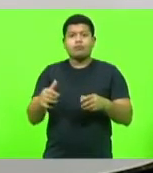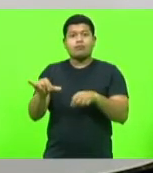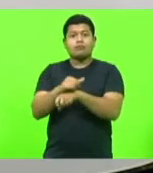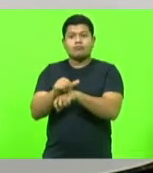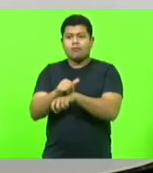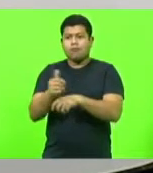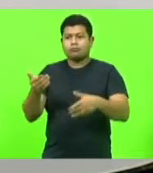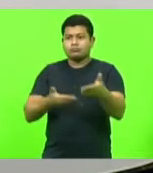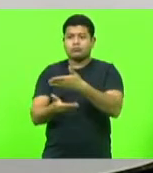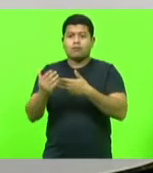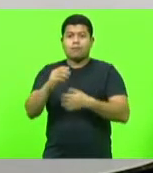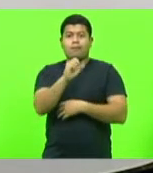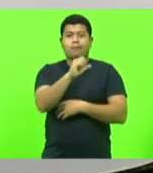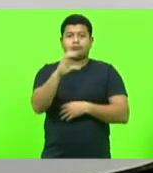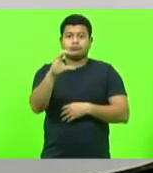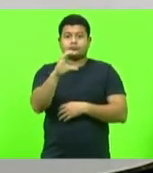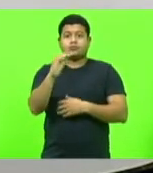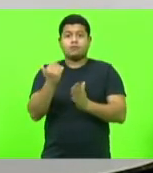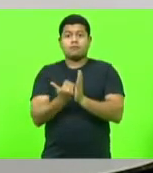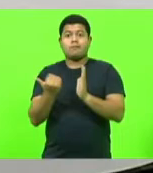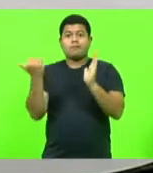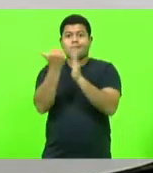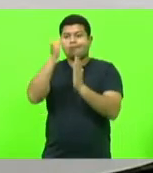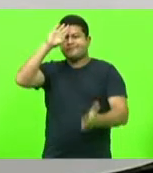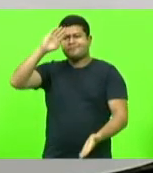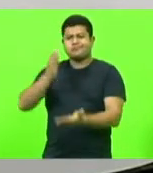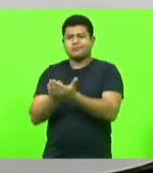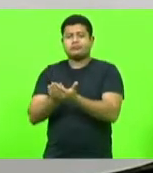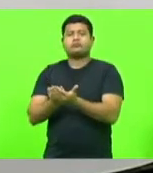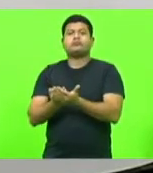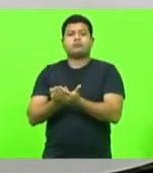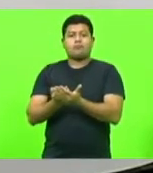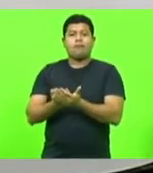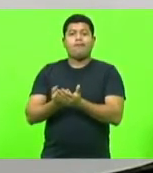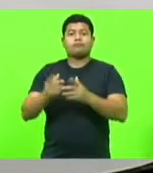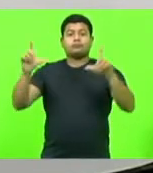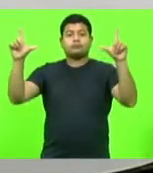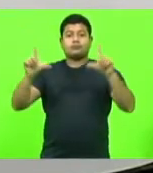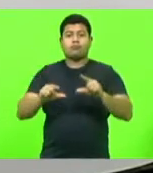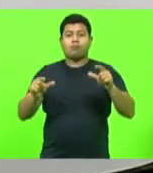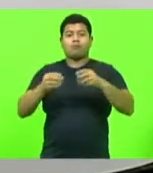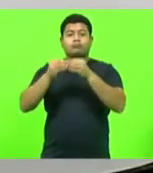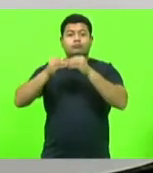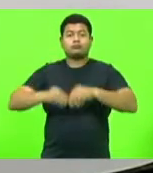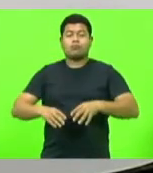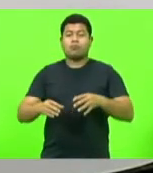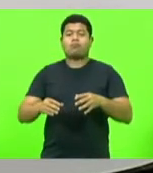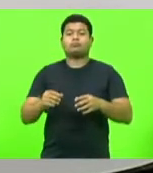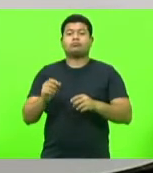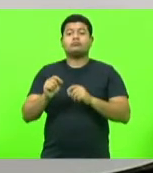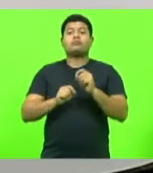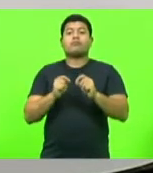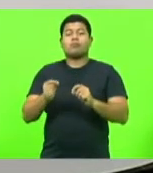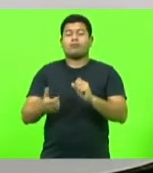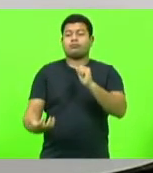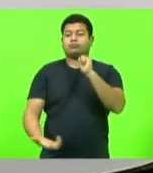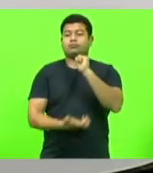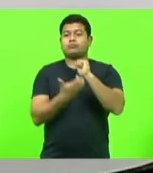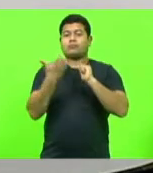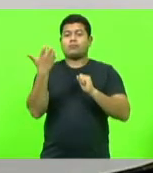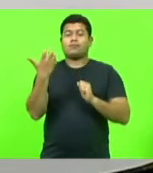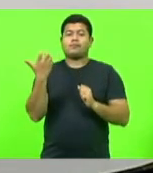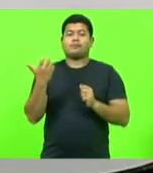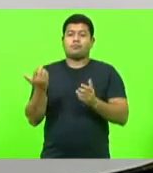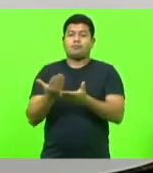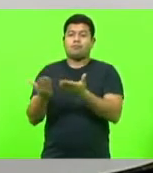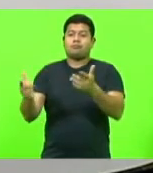Assiscer Mais Confiança, que reduza o impacto da excessiva burocracia sobre os licenciamentos ambientais.